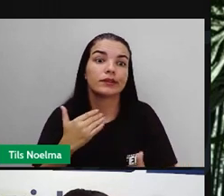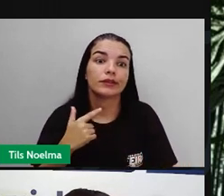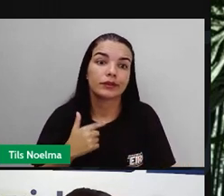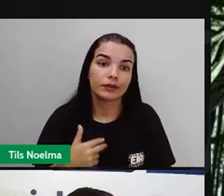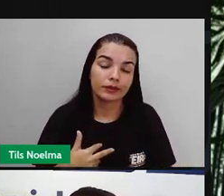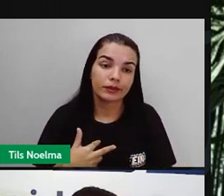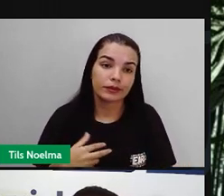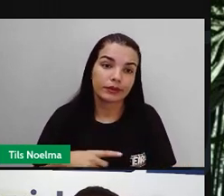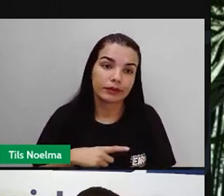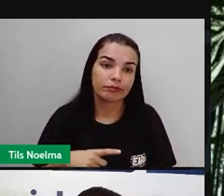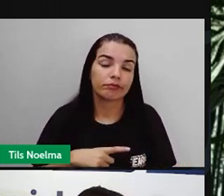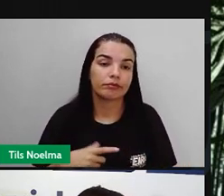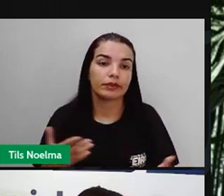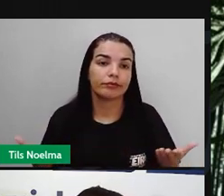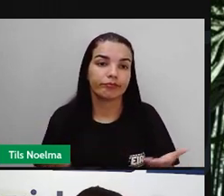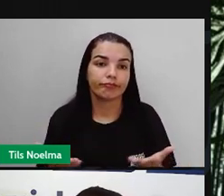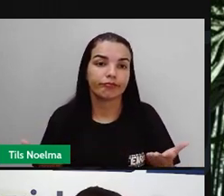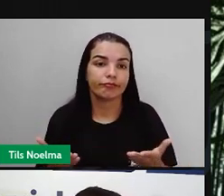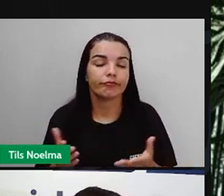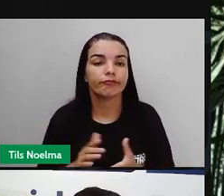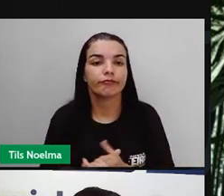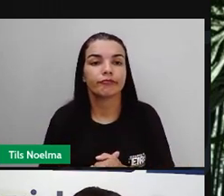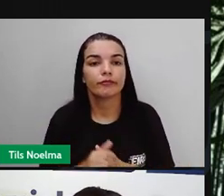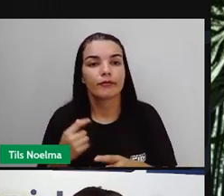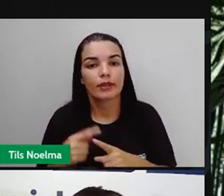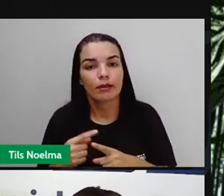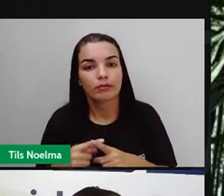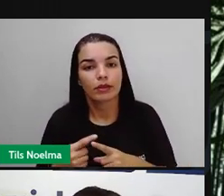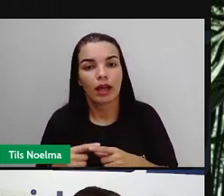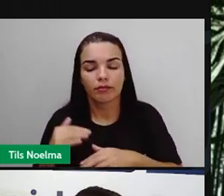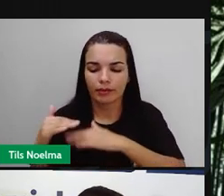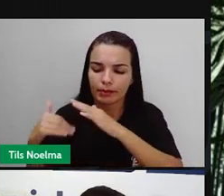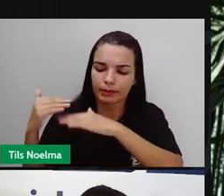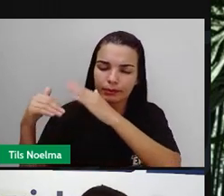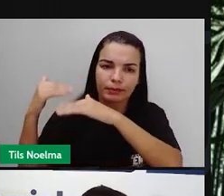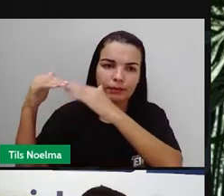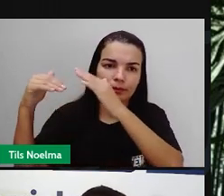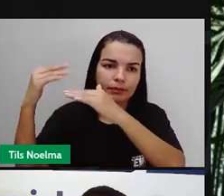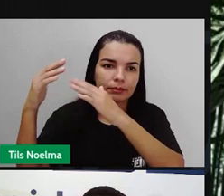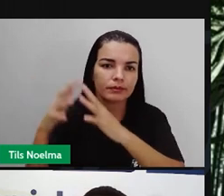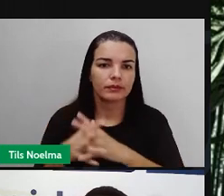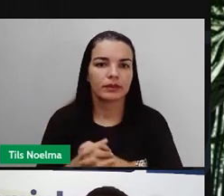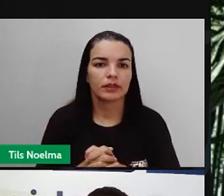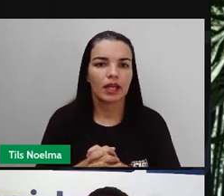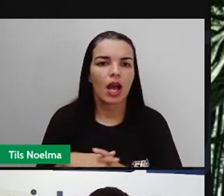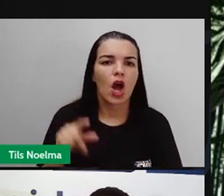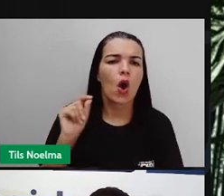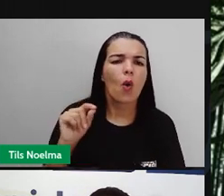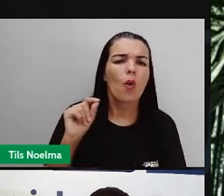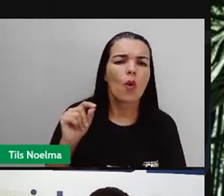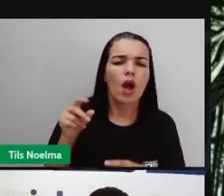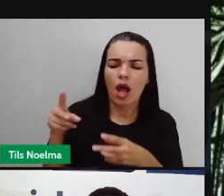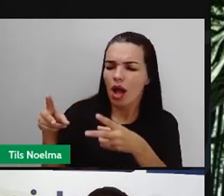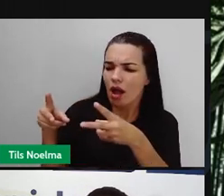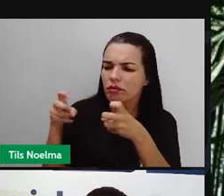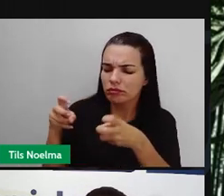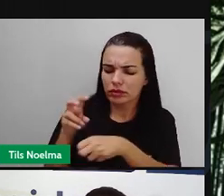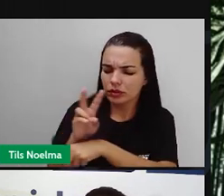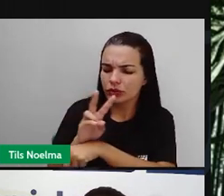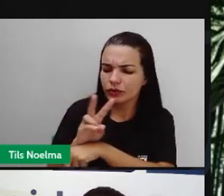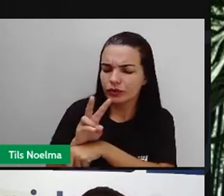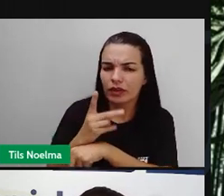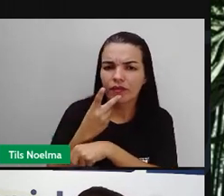Amazônia vem sofrendo com isso, né? A questão do desmatamento que cresce a cada ano. O que o vídeo nos fala sobre o